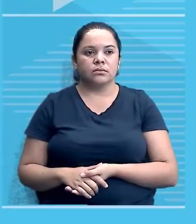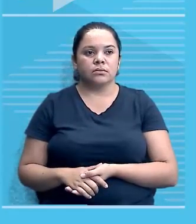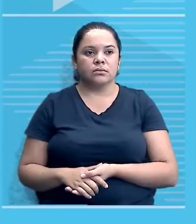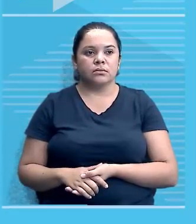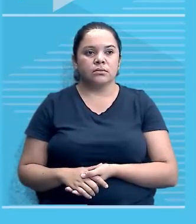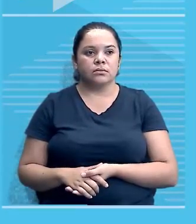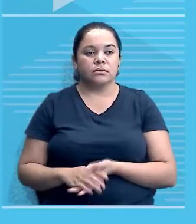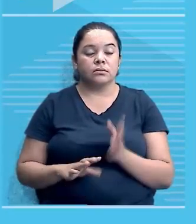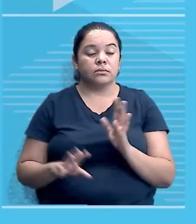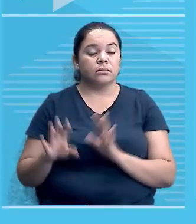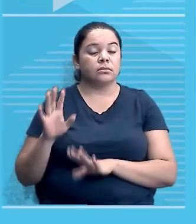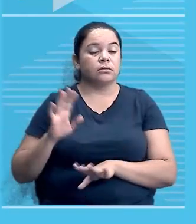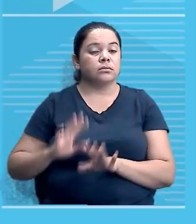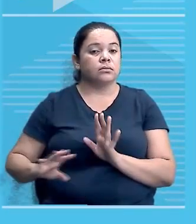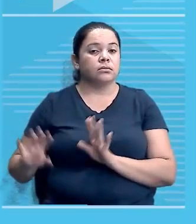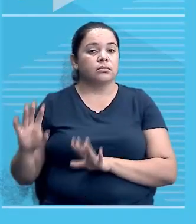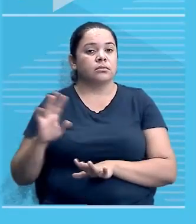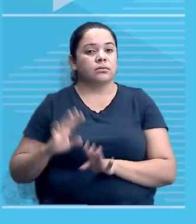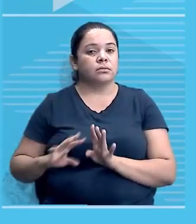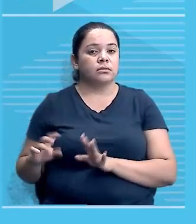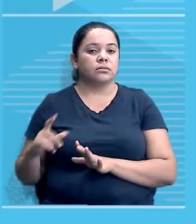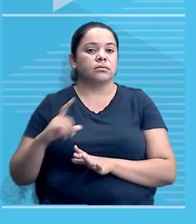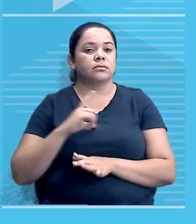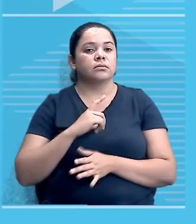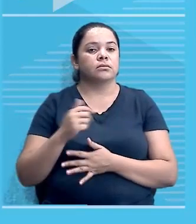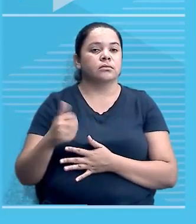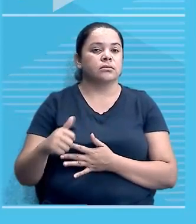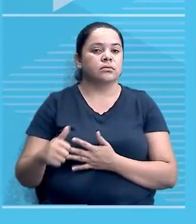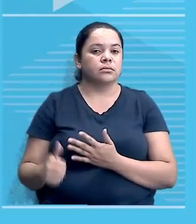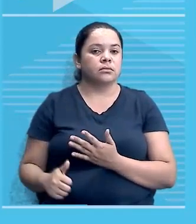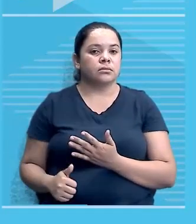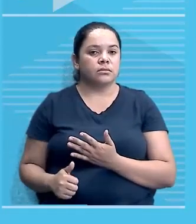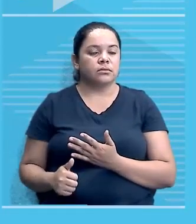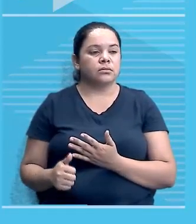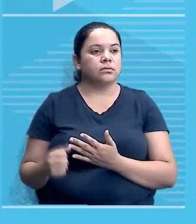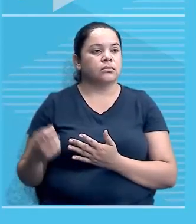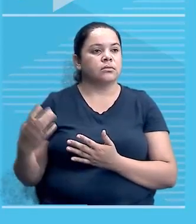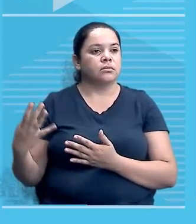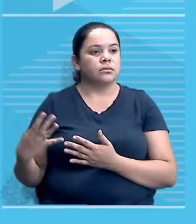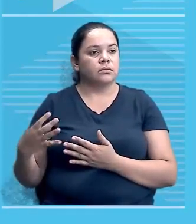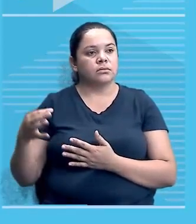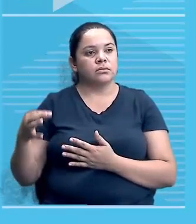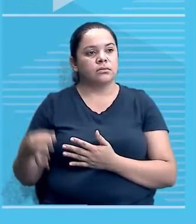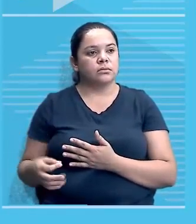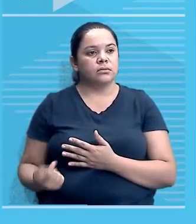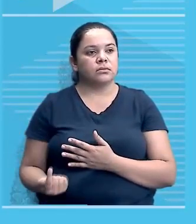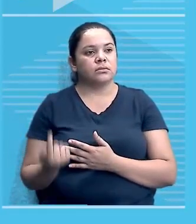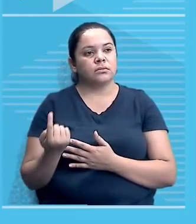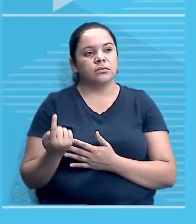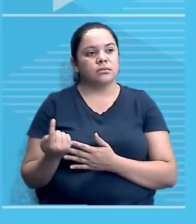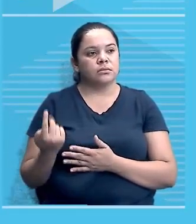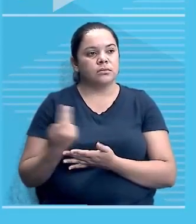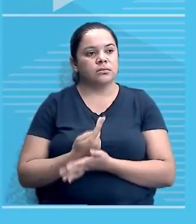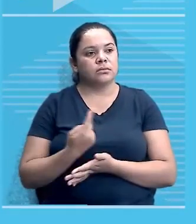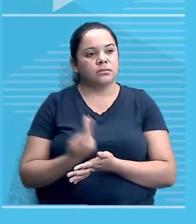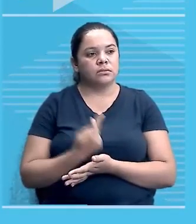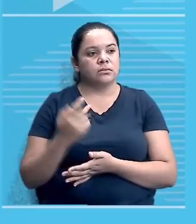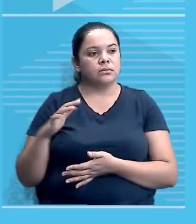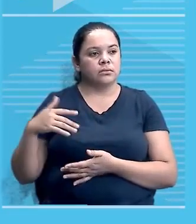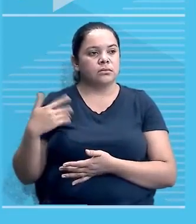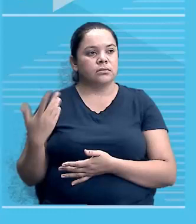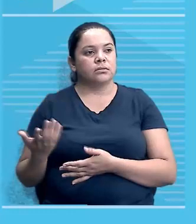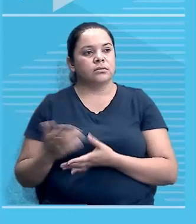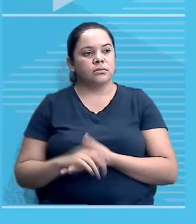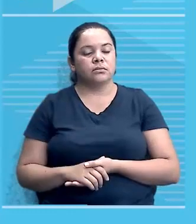tenha cuidado, aqui você tem cinco alternativas, tem quatro corretas e uma que está incorreta. Vamos analisar cada uma delas. O que é que diz a alternativa